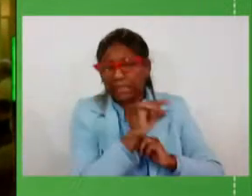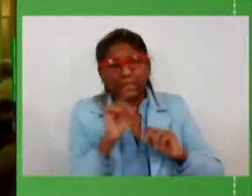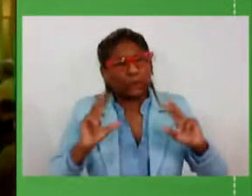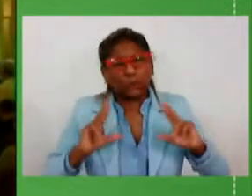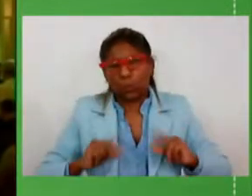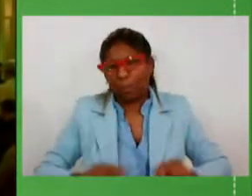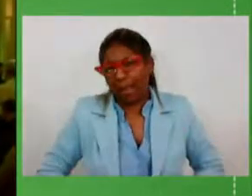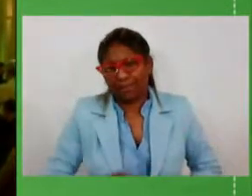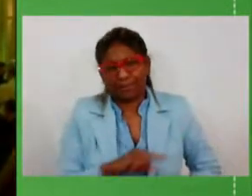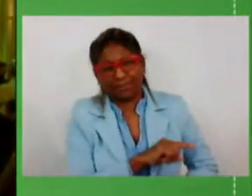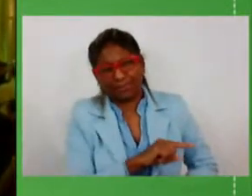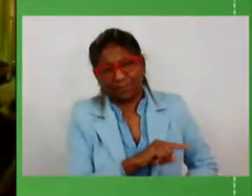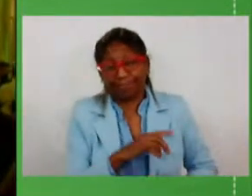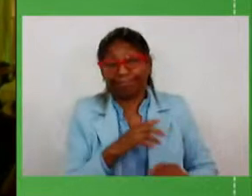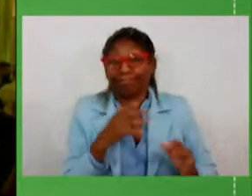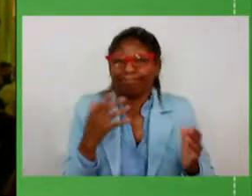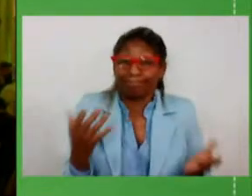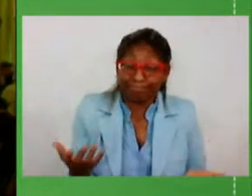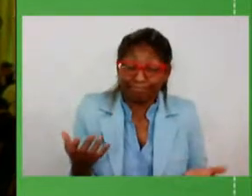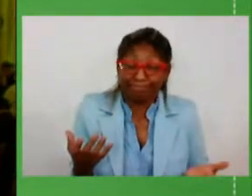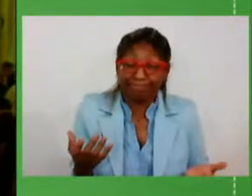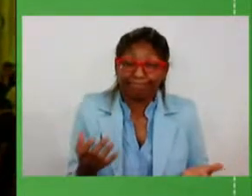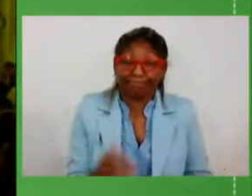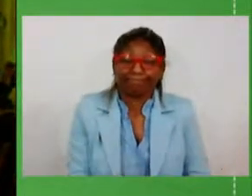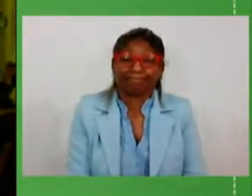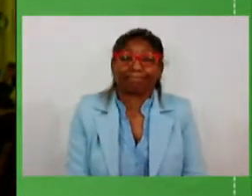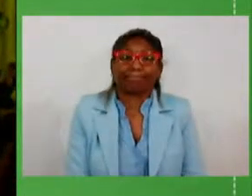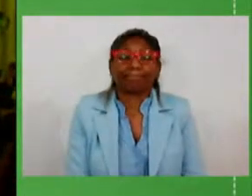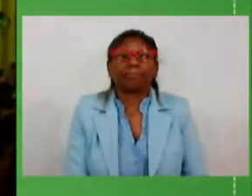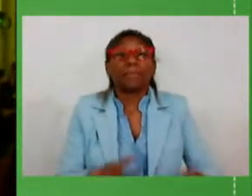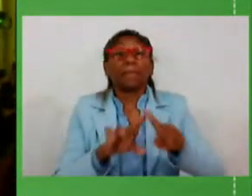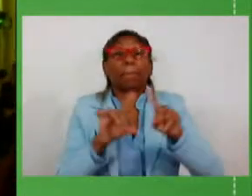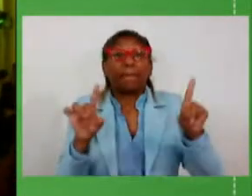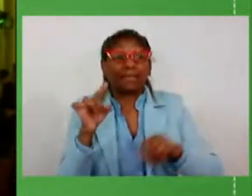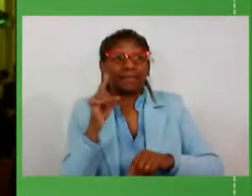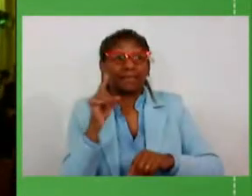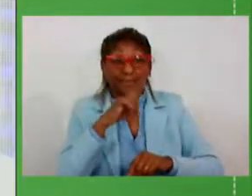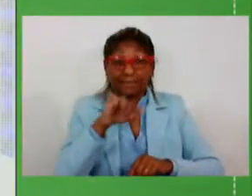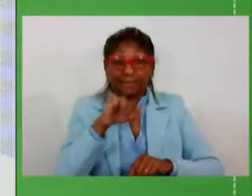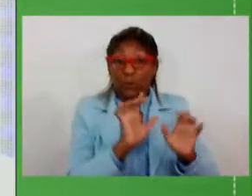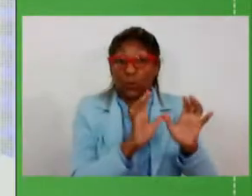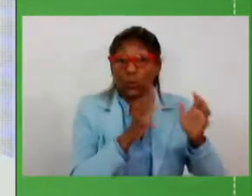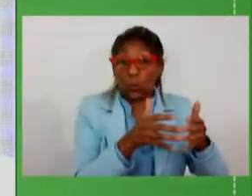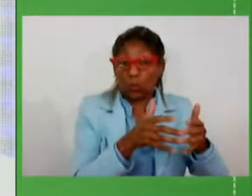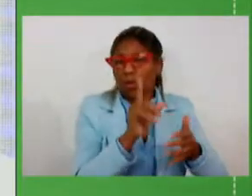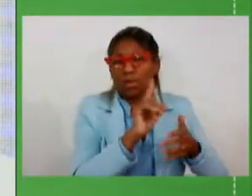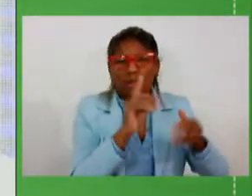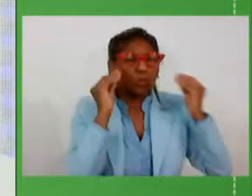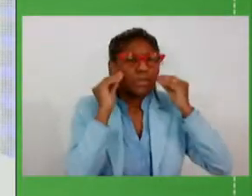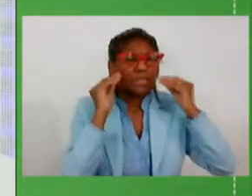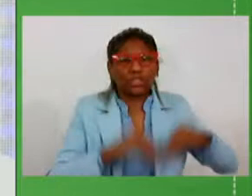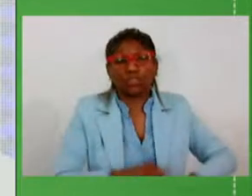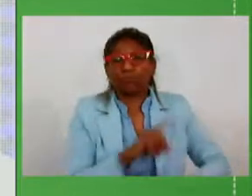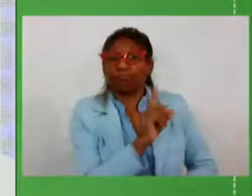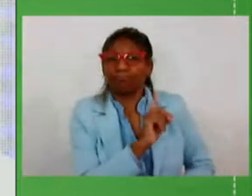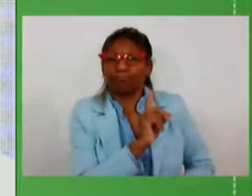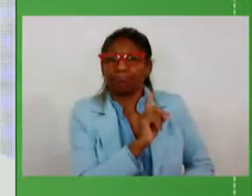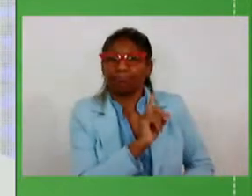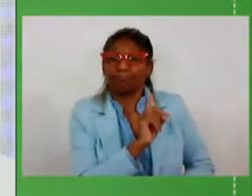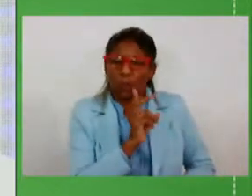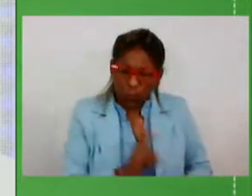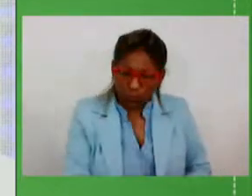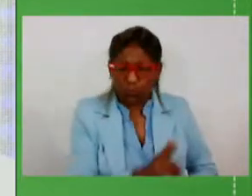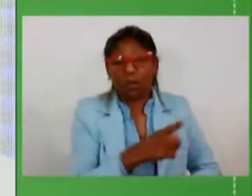e não deixaram de comparecer com seu compromisso com o Rio Grande isso é muito